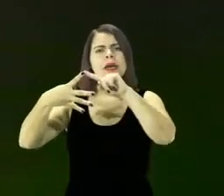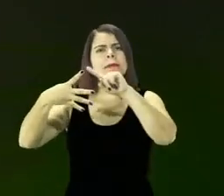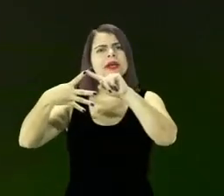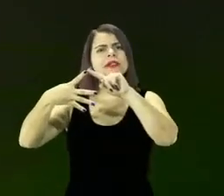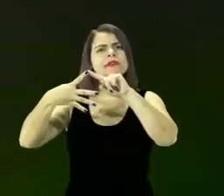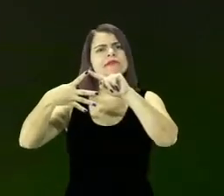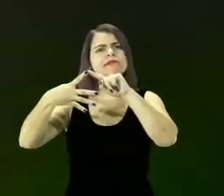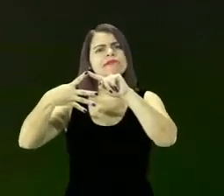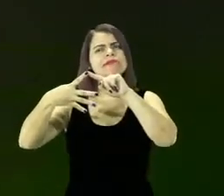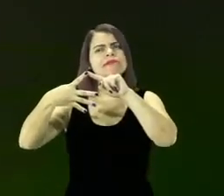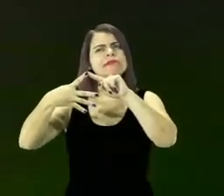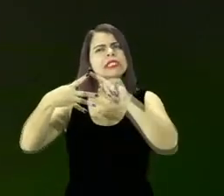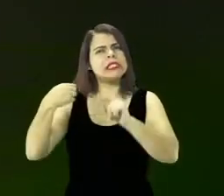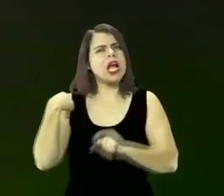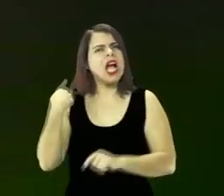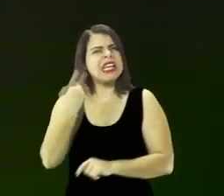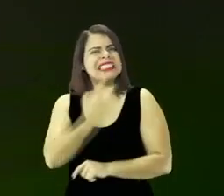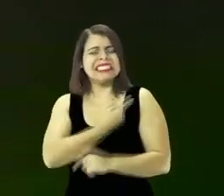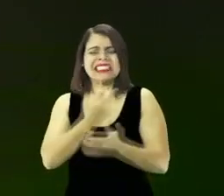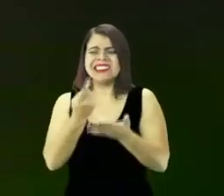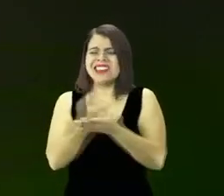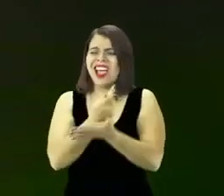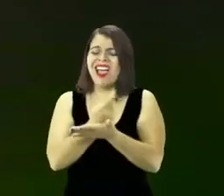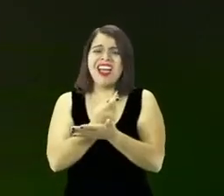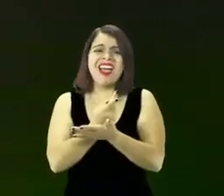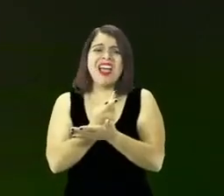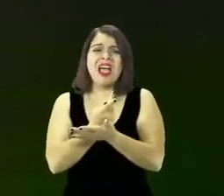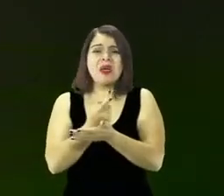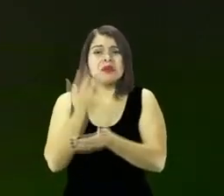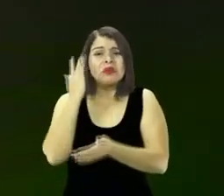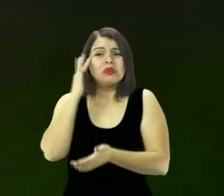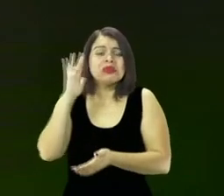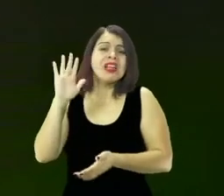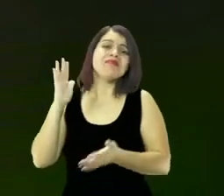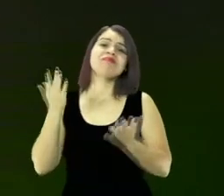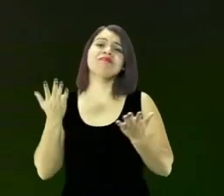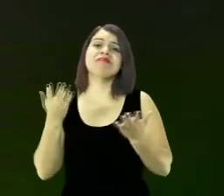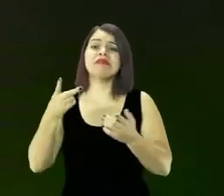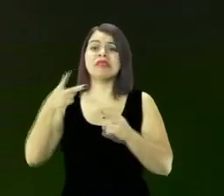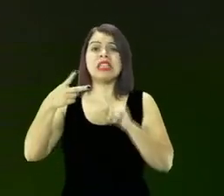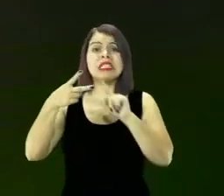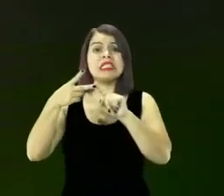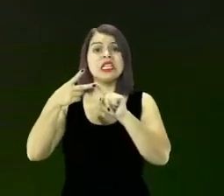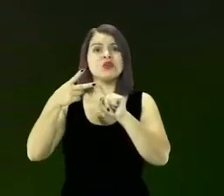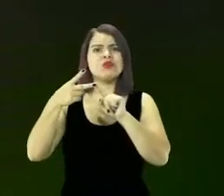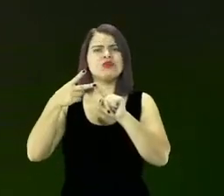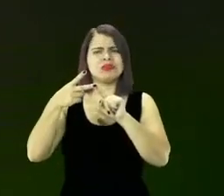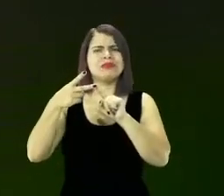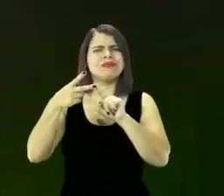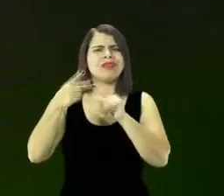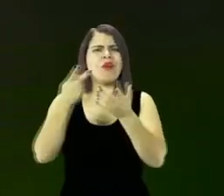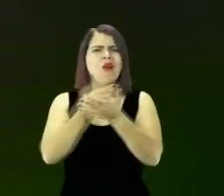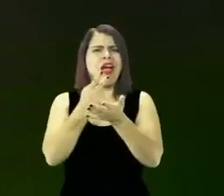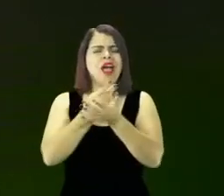é quando a gente erra sem saber. O segundo é quando a gente erra sabendo.